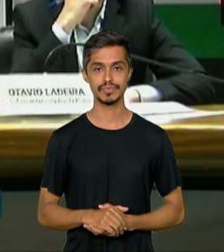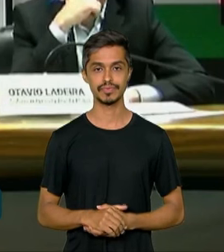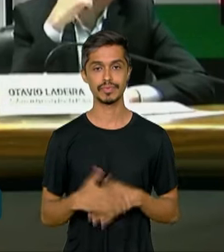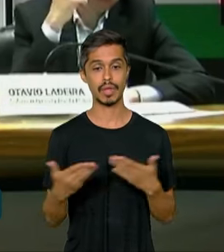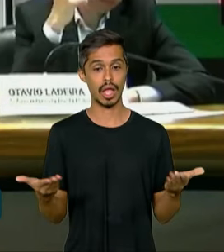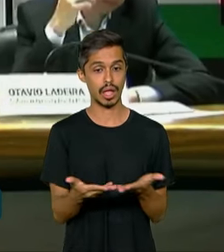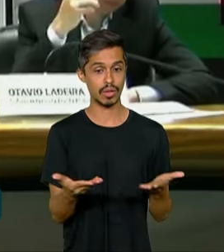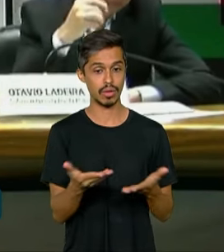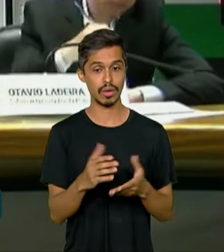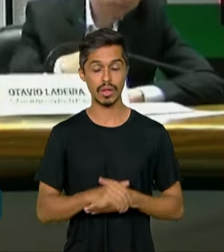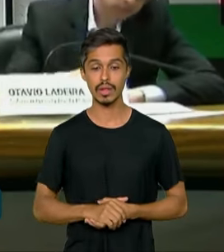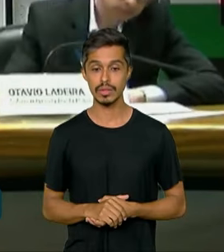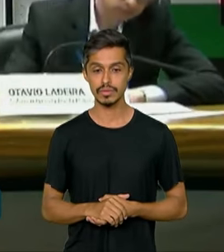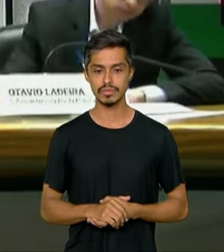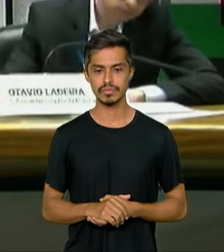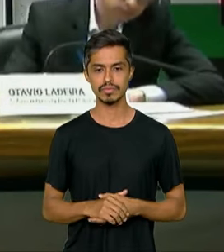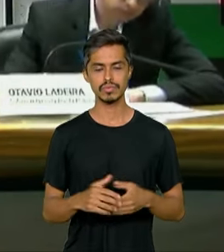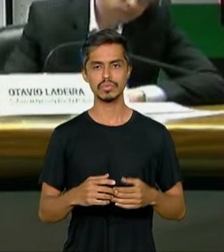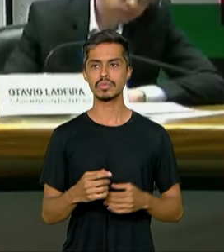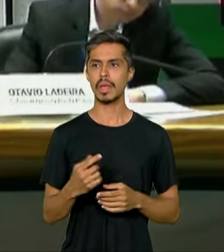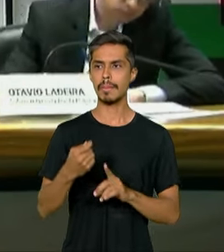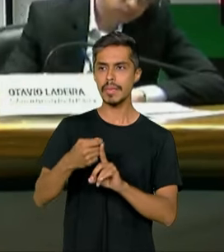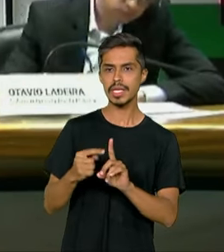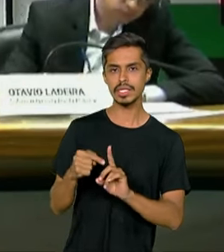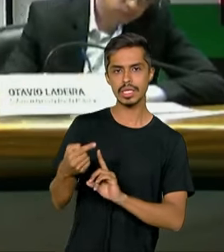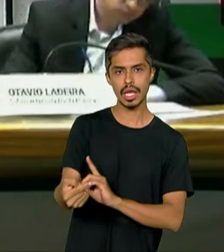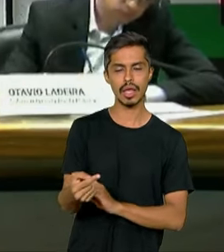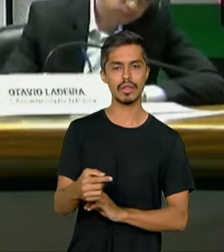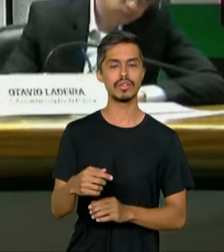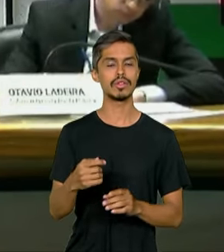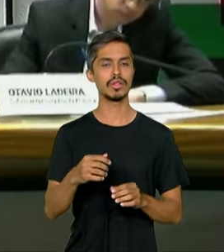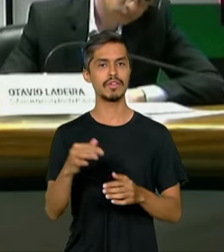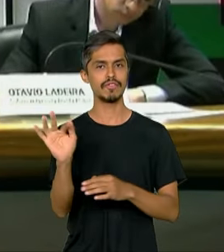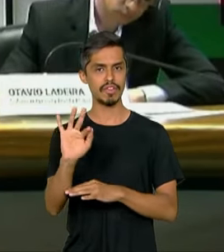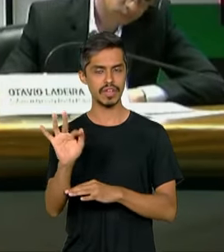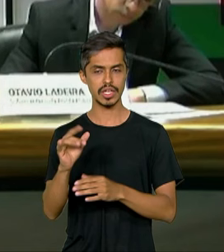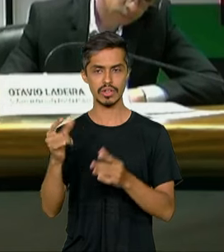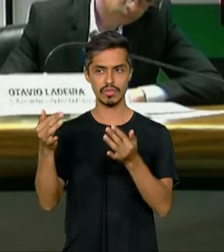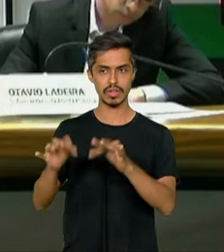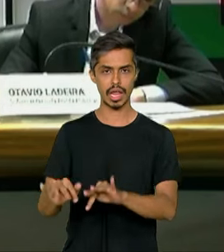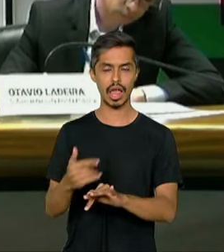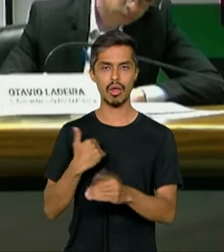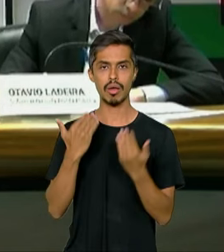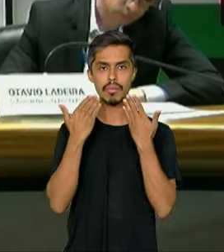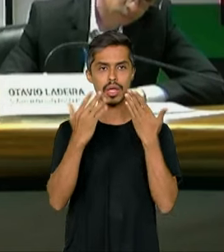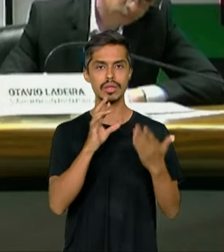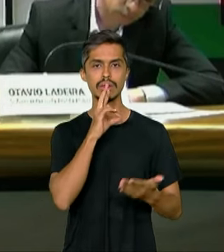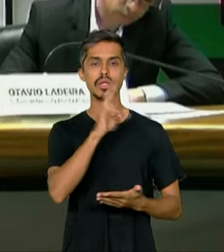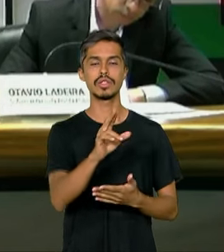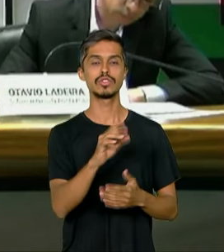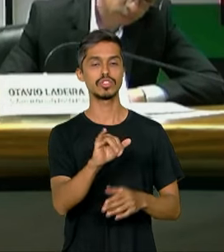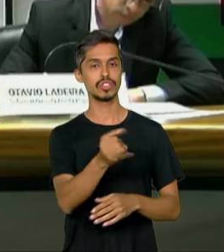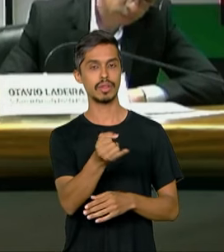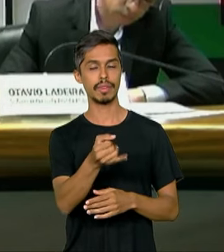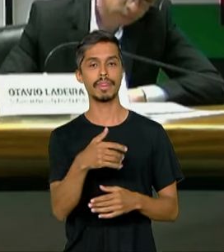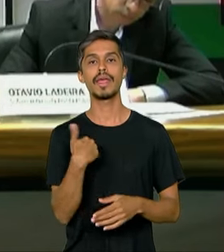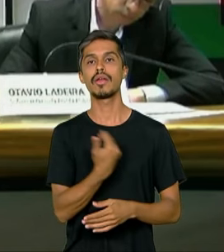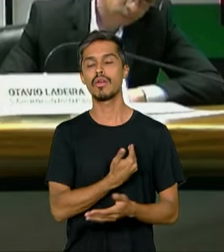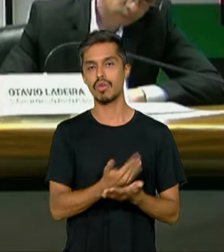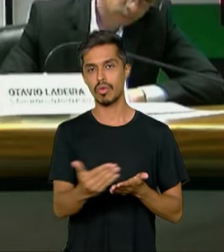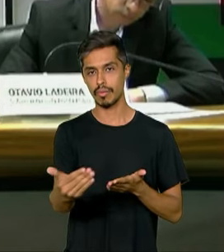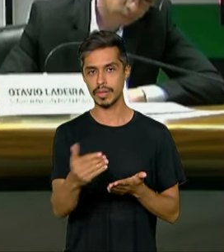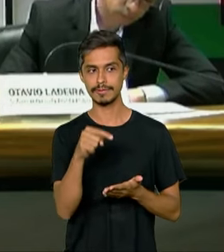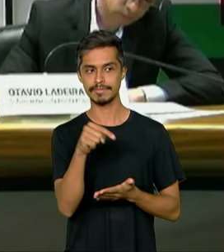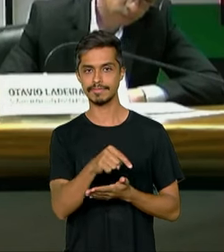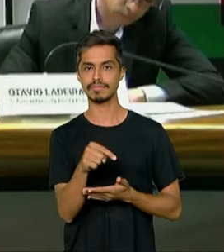Agora, a partir do próximo mês, final de fevereiro, eu venho aqui para apresentar os resultados de janeiro e a começa esse